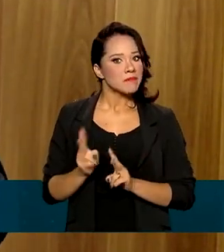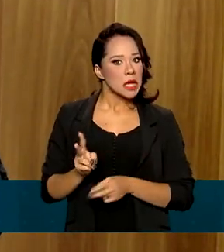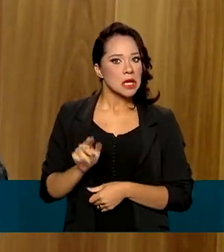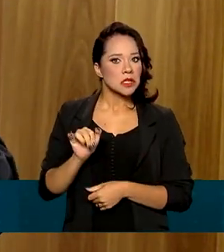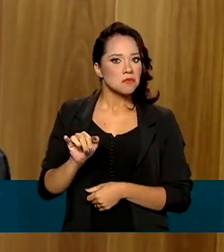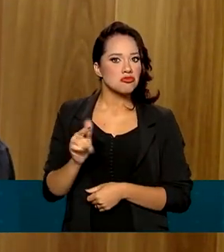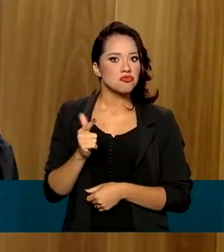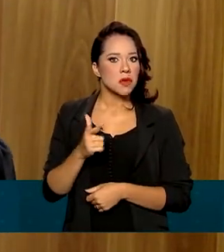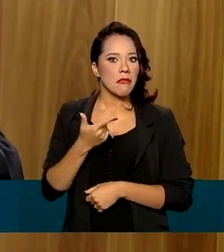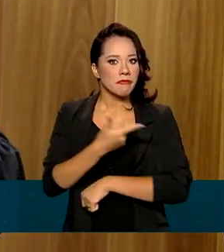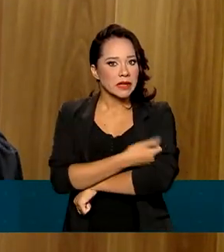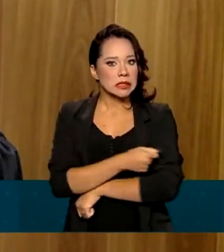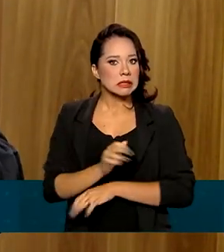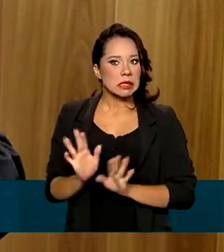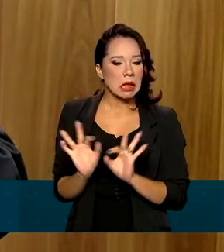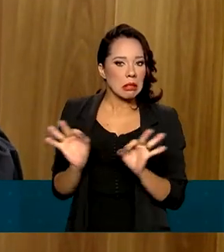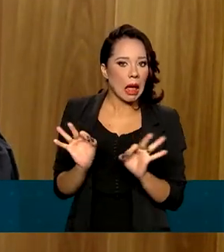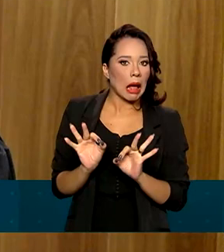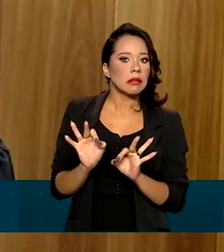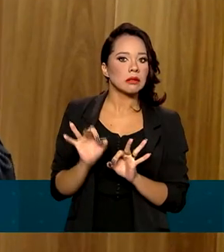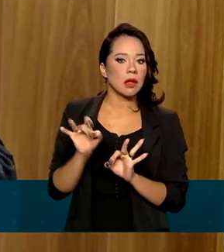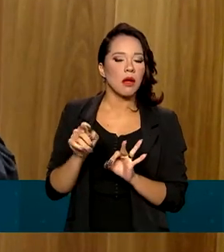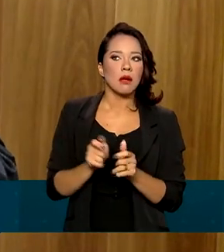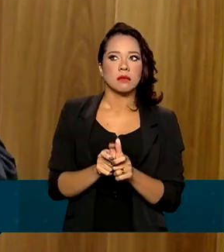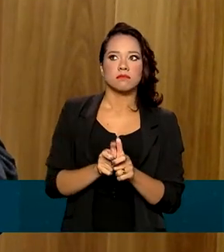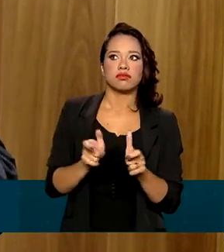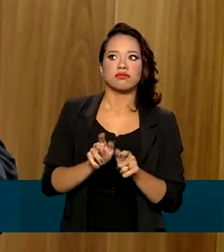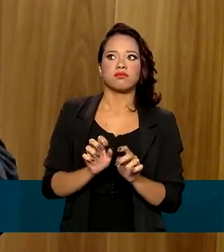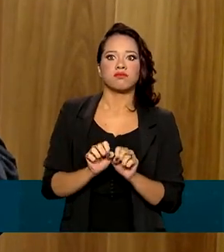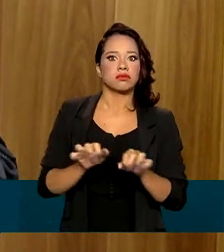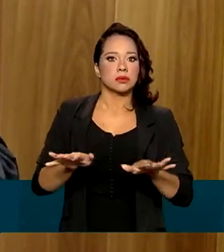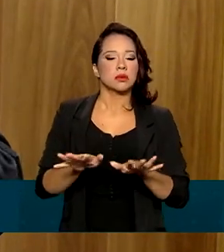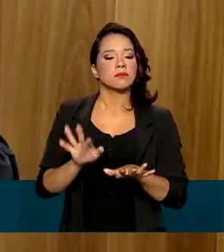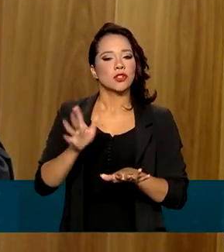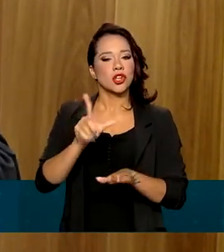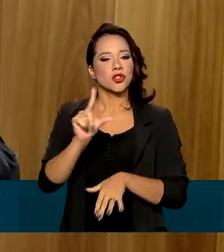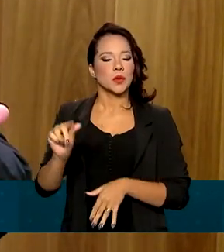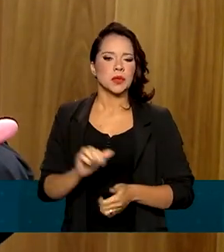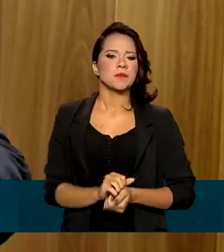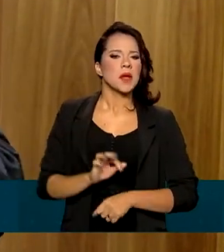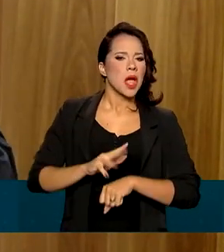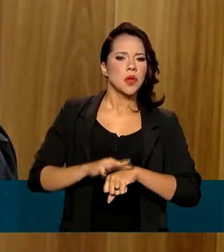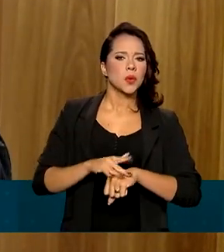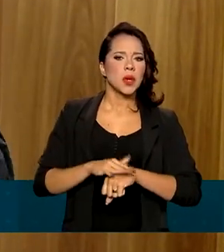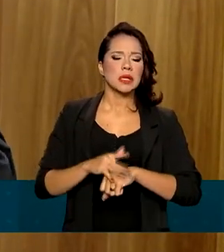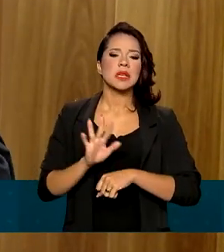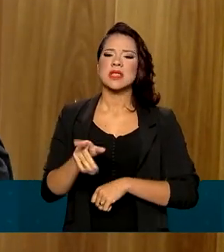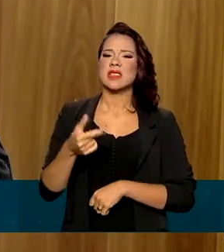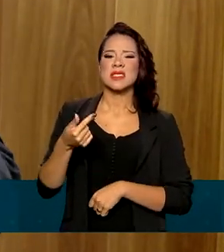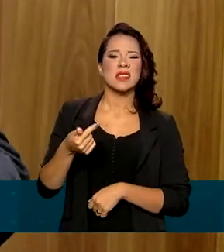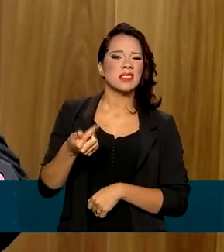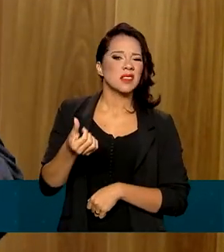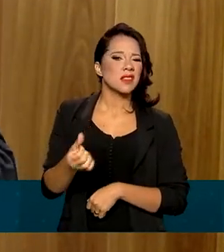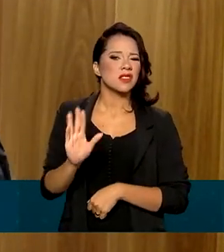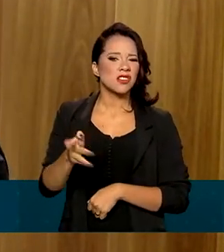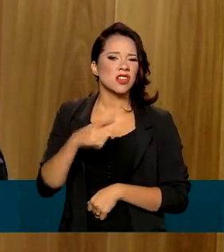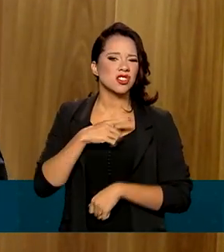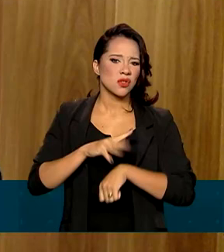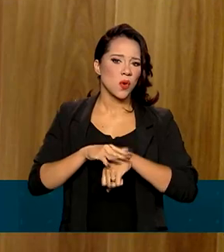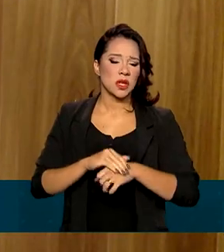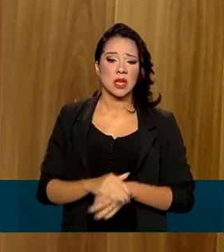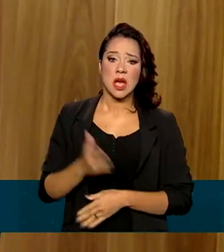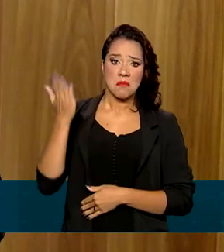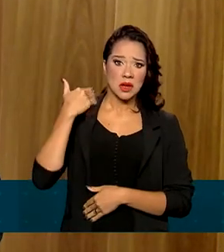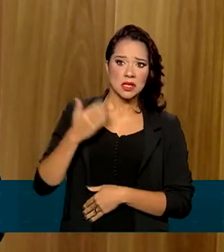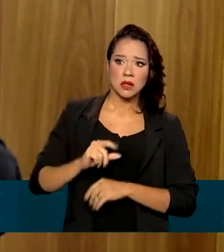vacinas em larga escala. É uma doença antiga, doença desde 1976. Nós tivemos esse número